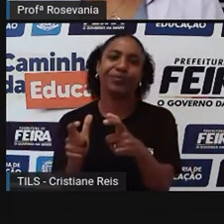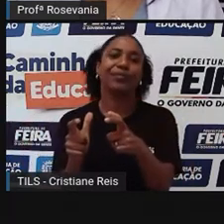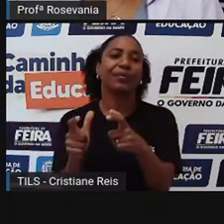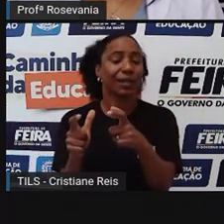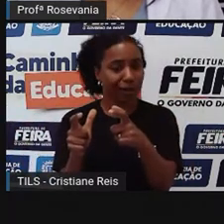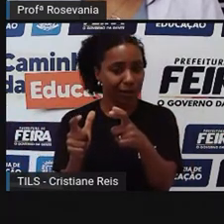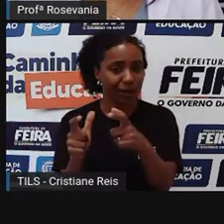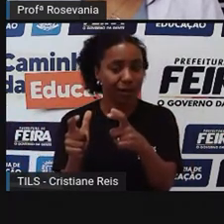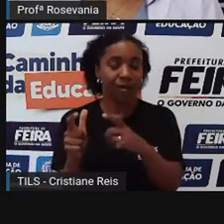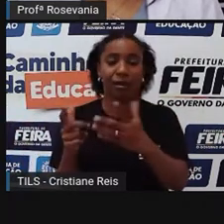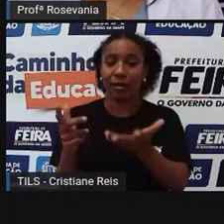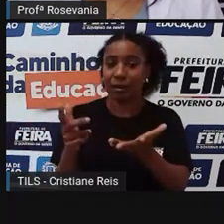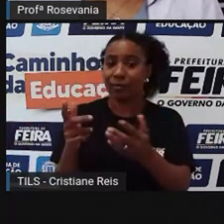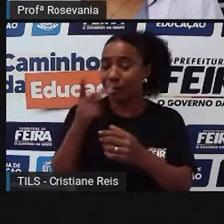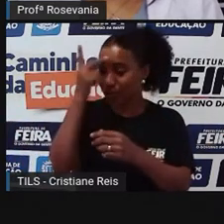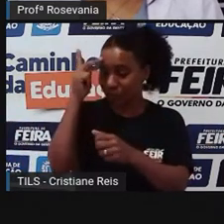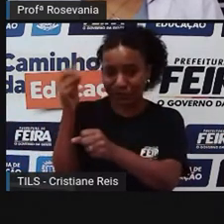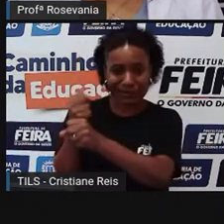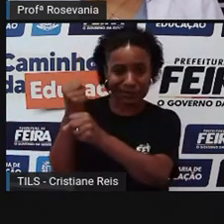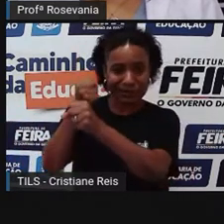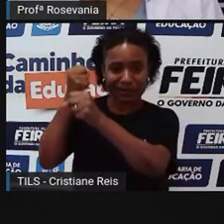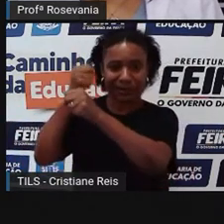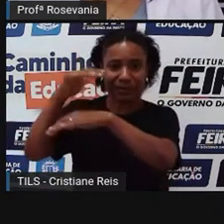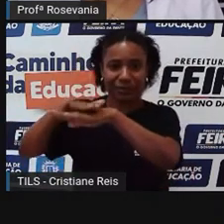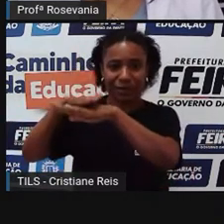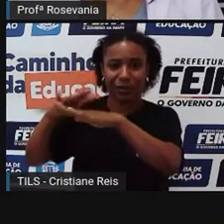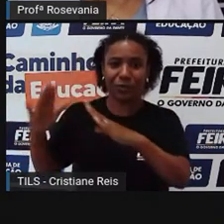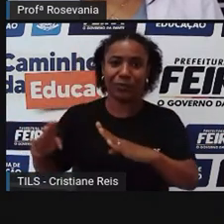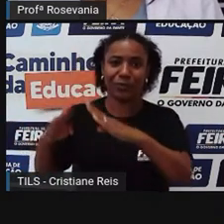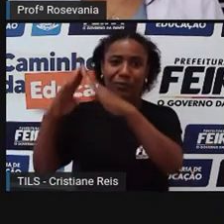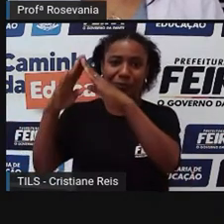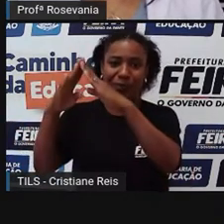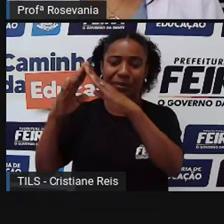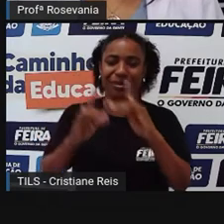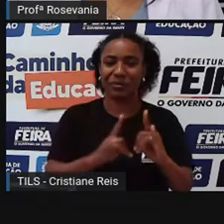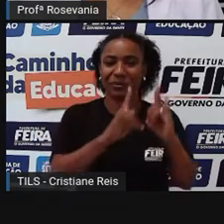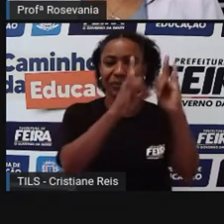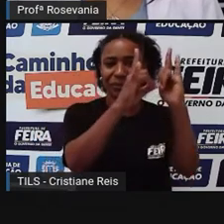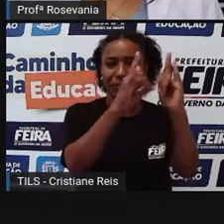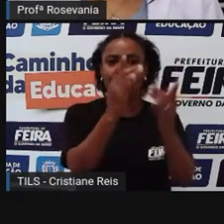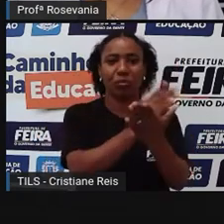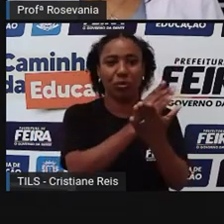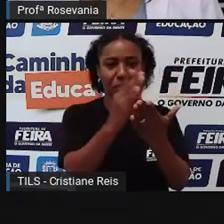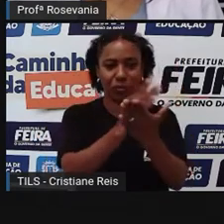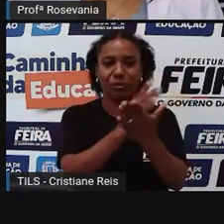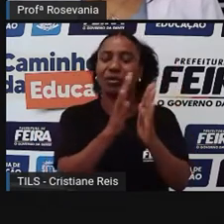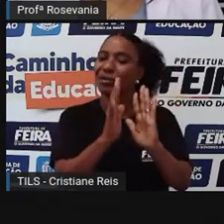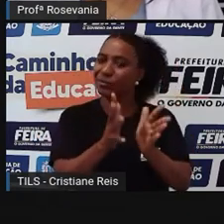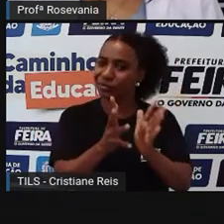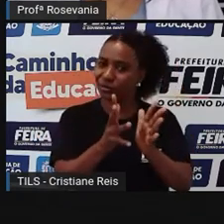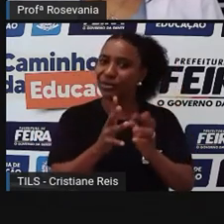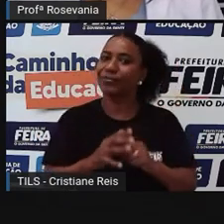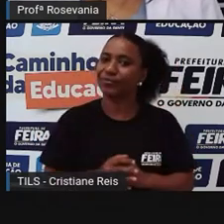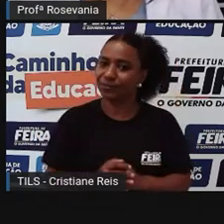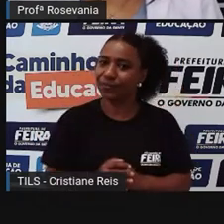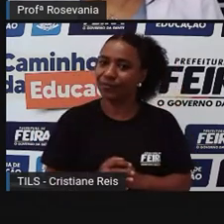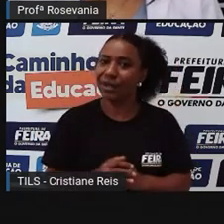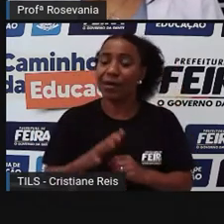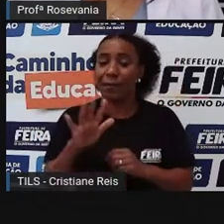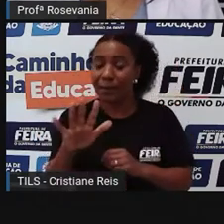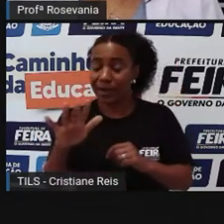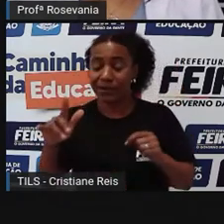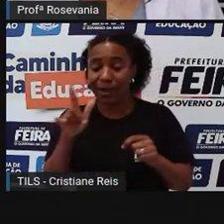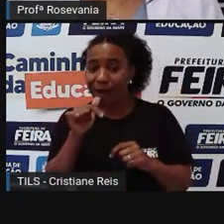Mas, como ele não tem muito a ocupação humana, a gente vai deixar ele aí, né, como espaço natural.